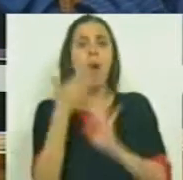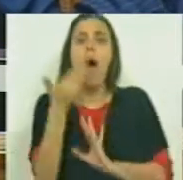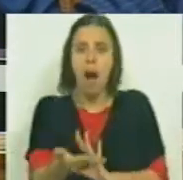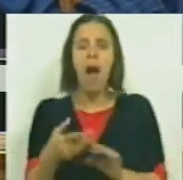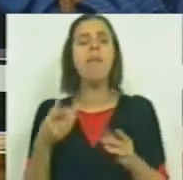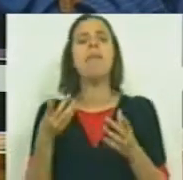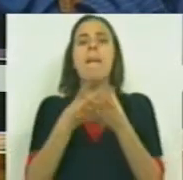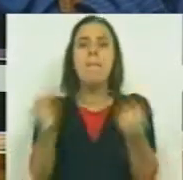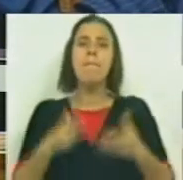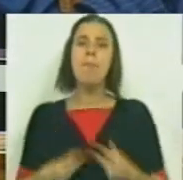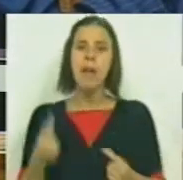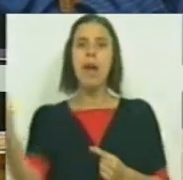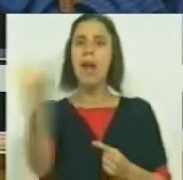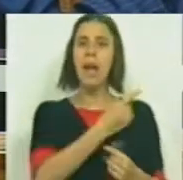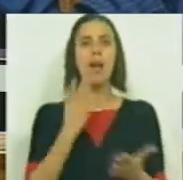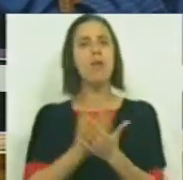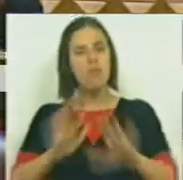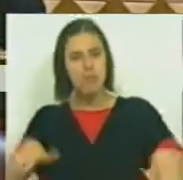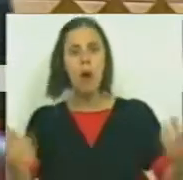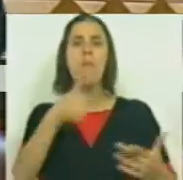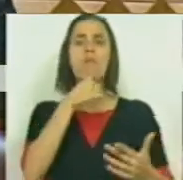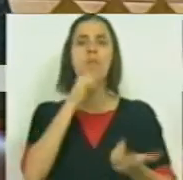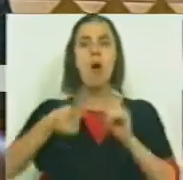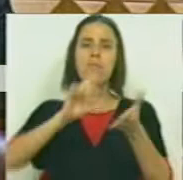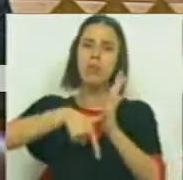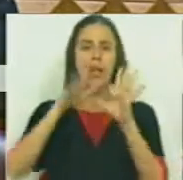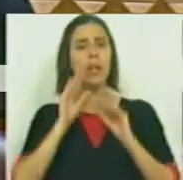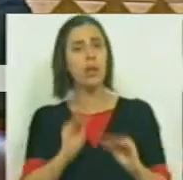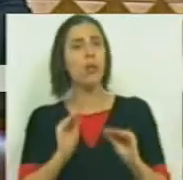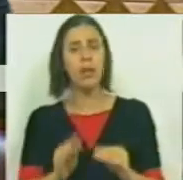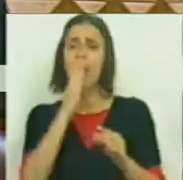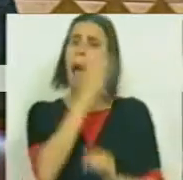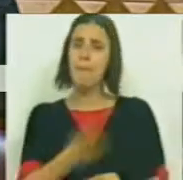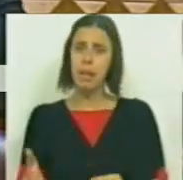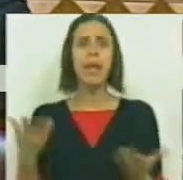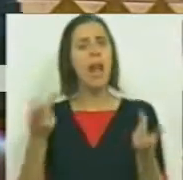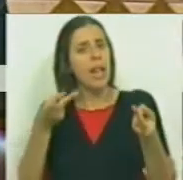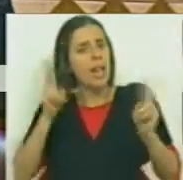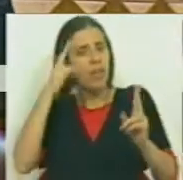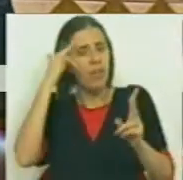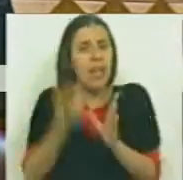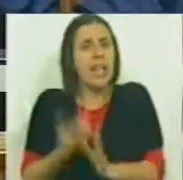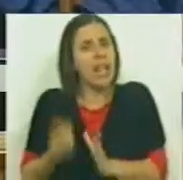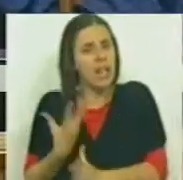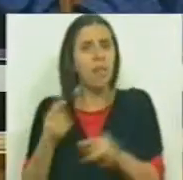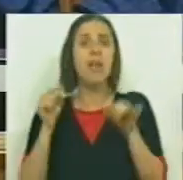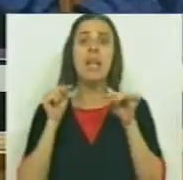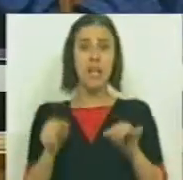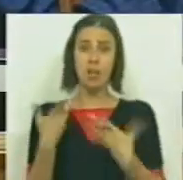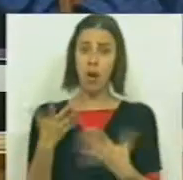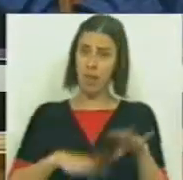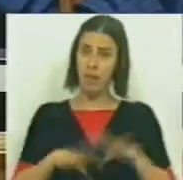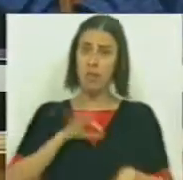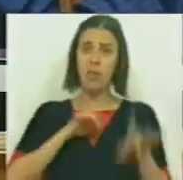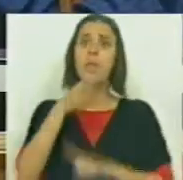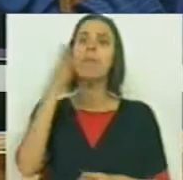psicólogos e que há meios para que cada escola possa decidir sobre o seu projeto educativo e aplicá-lo livre e criativamente. Isto que está